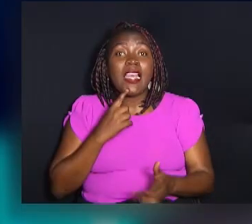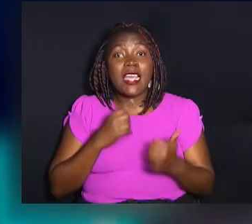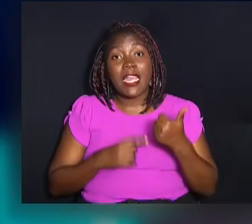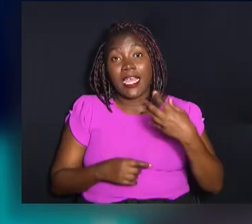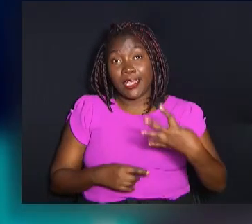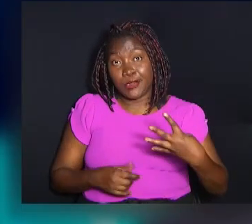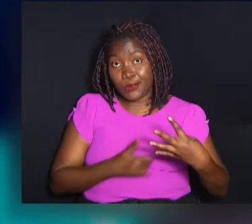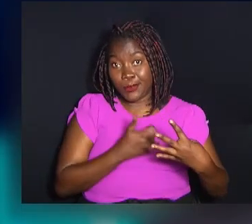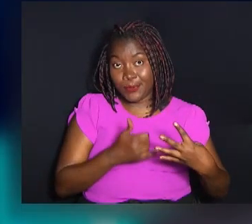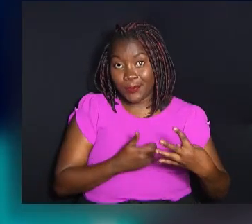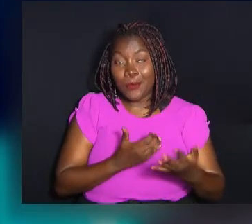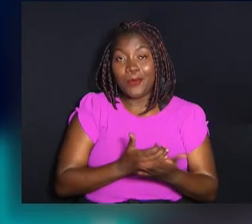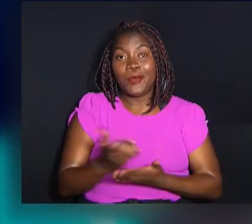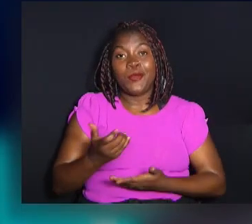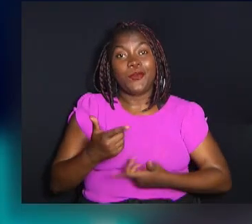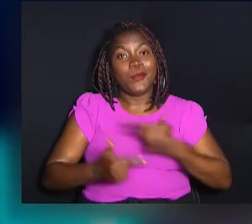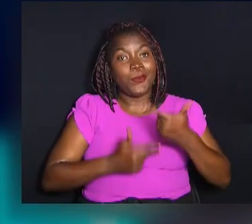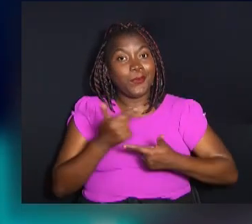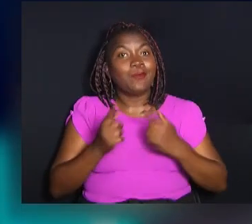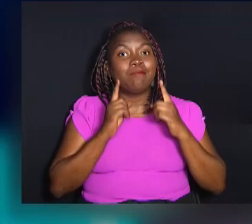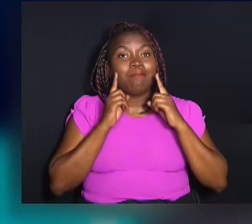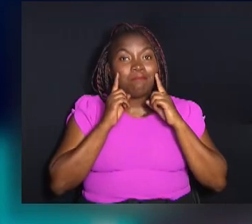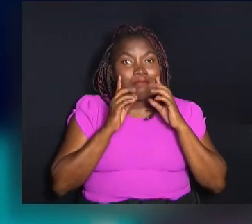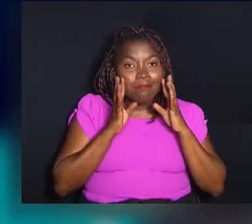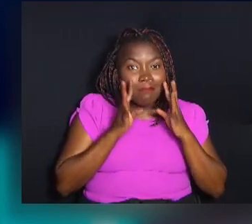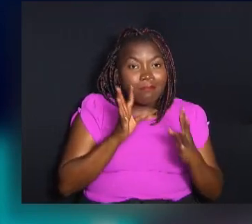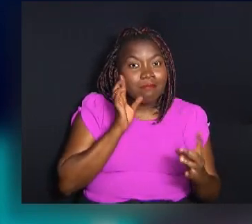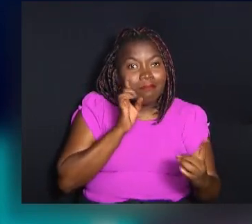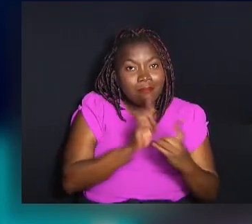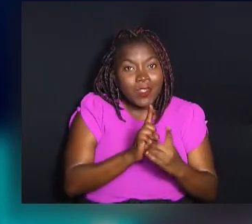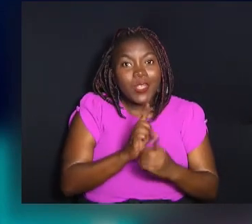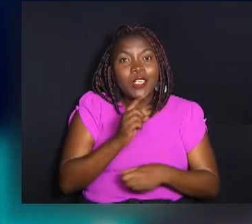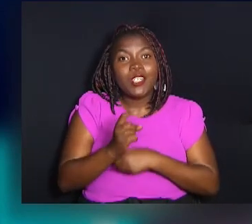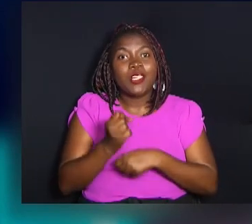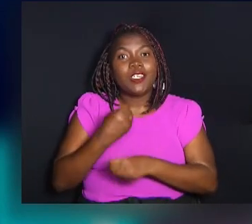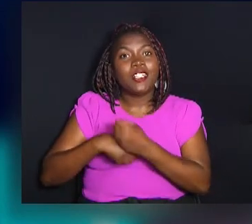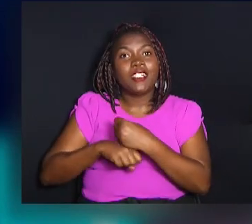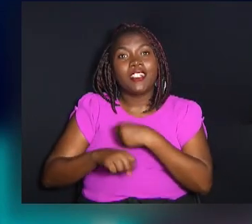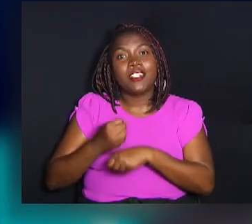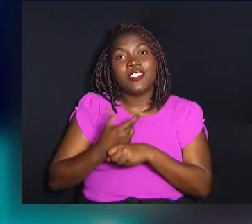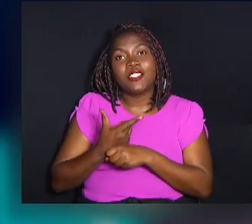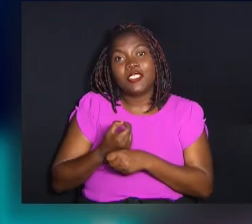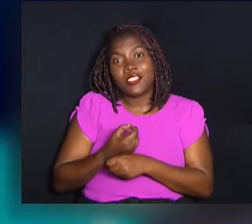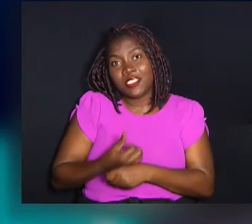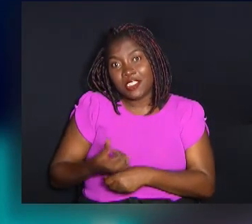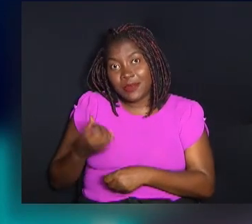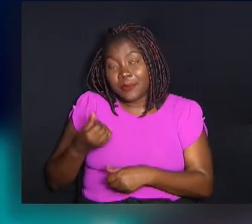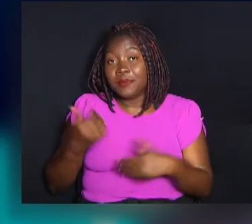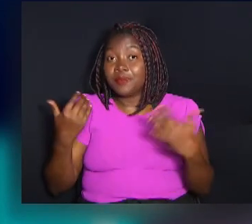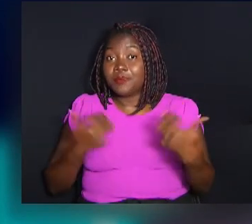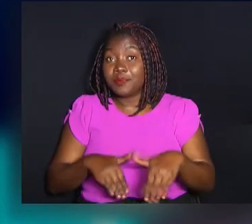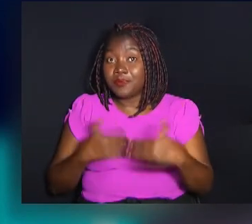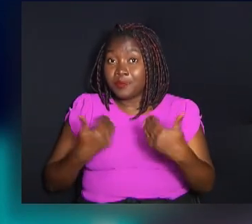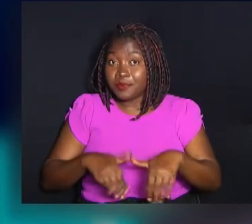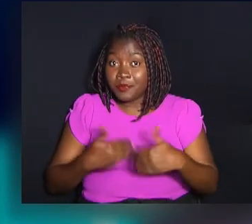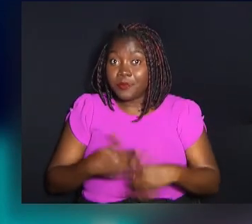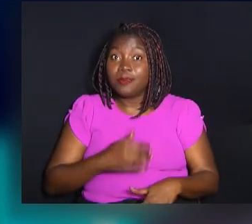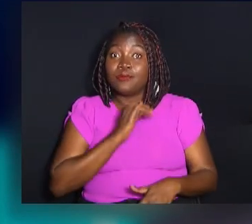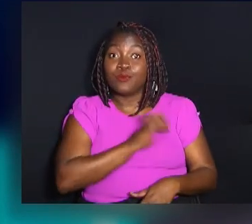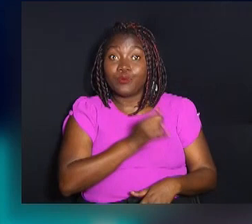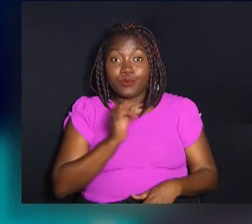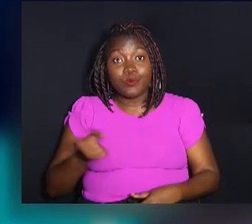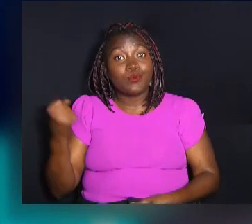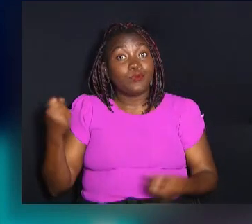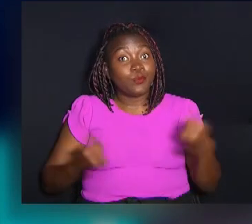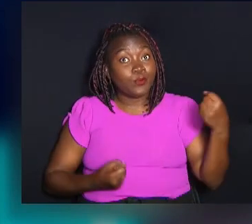veio para Campinas com 14 anos. Começou a trabalhar como balconista em 2006. Prestou o concurso de instrutor